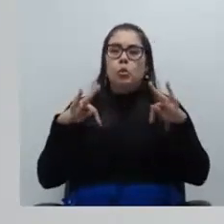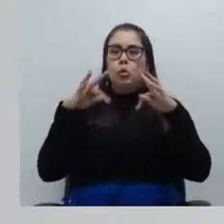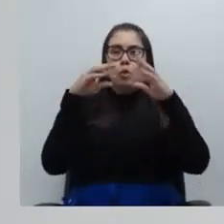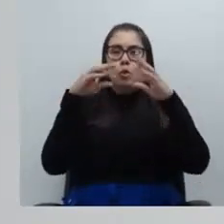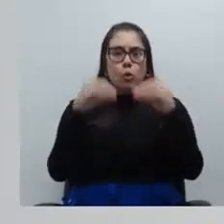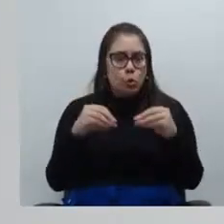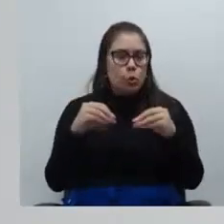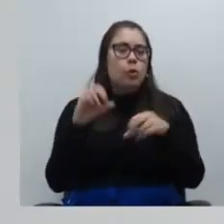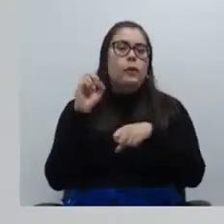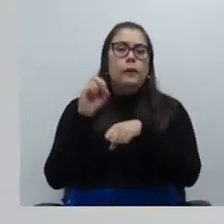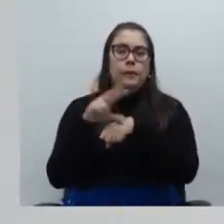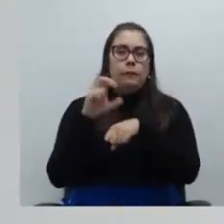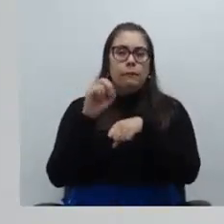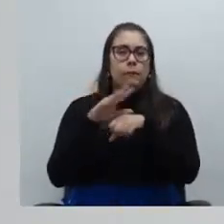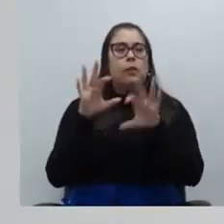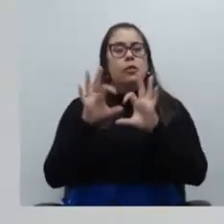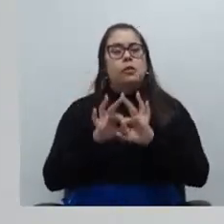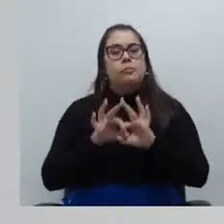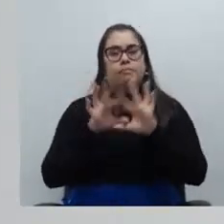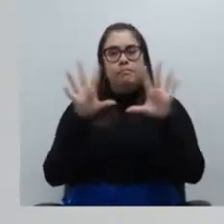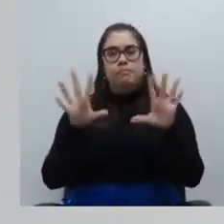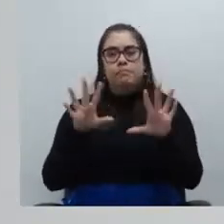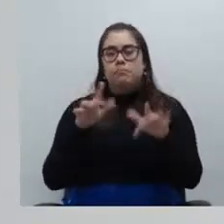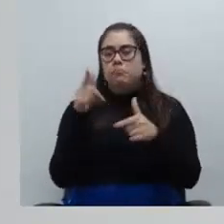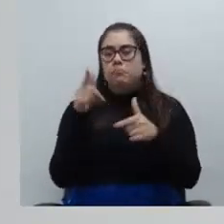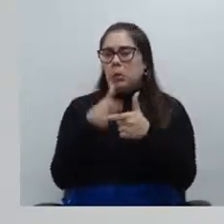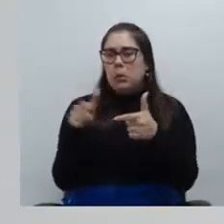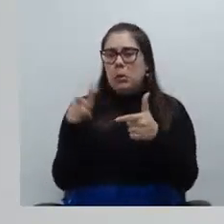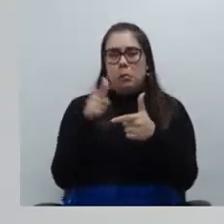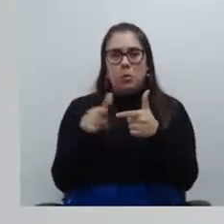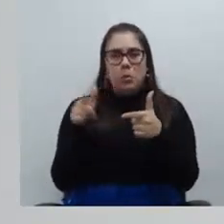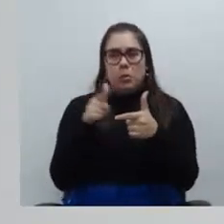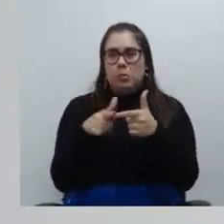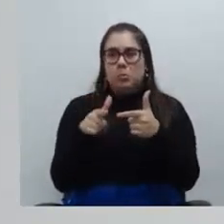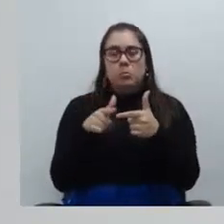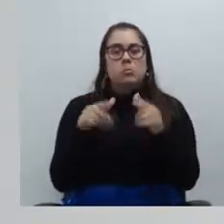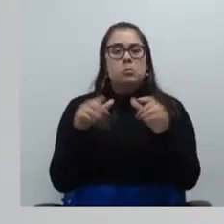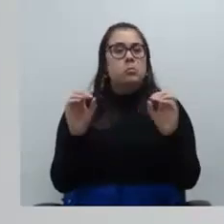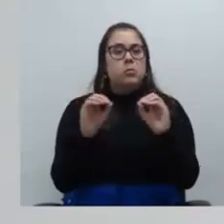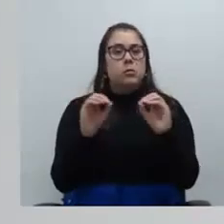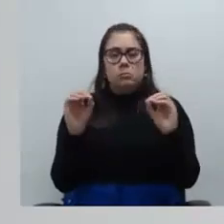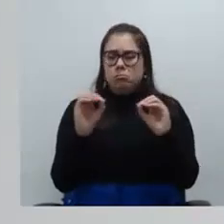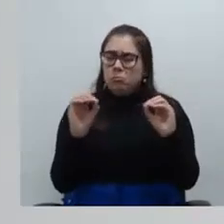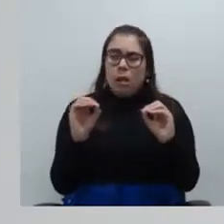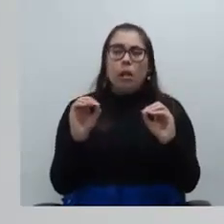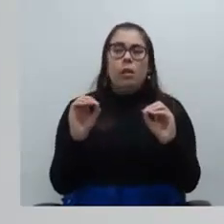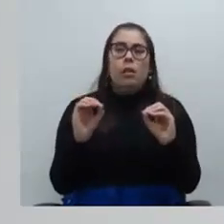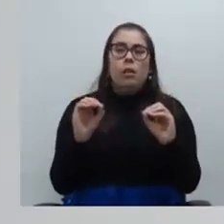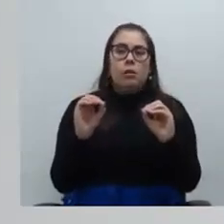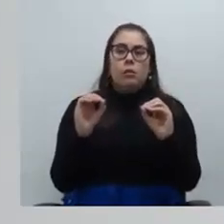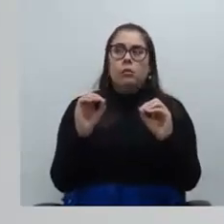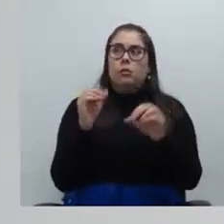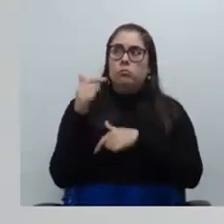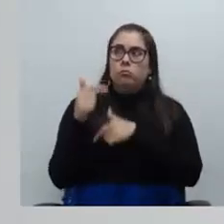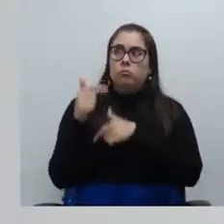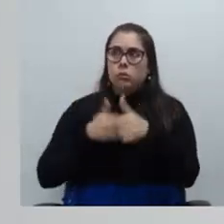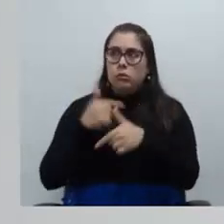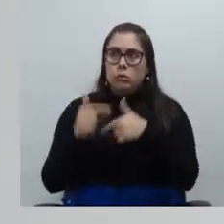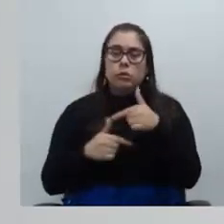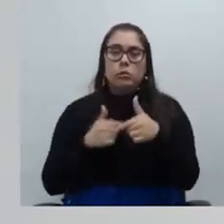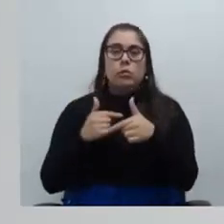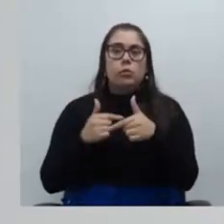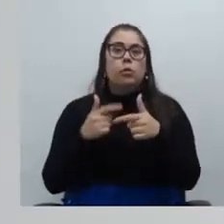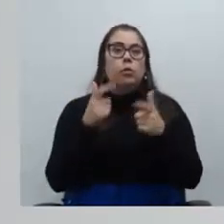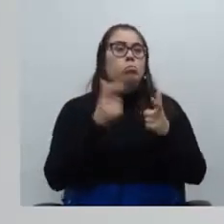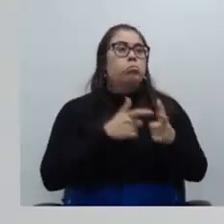concurso então também não há nenhum problema né e nenhuma questão aqui relacionada a atribuição ou para